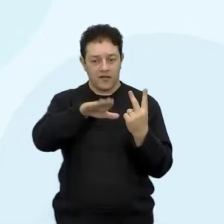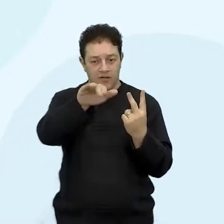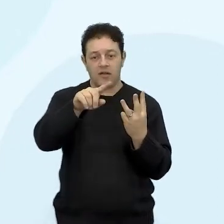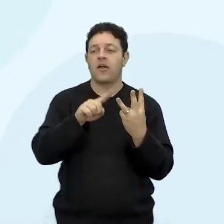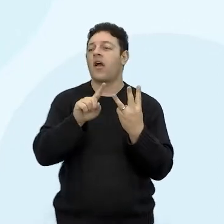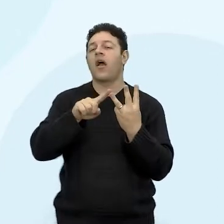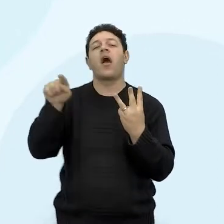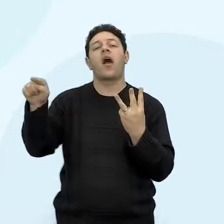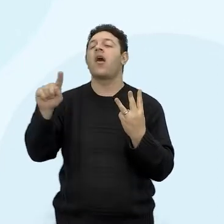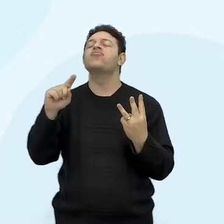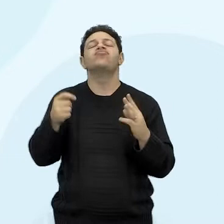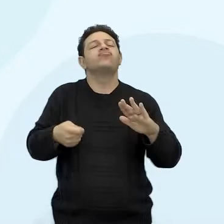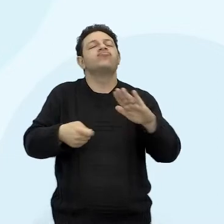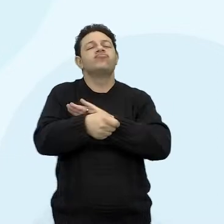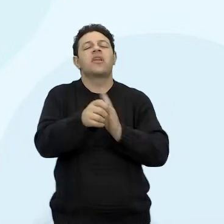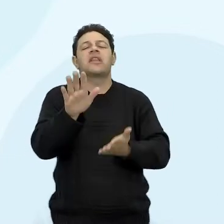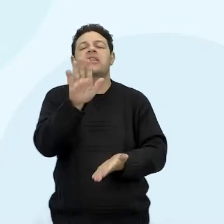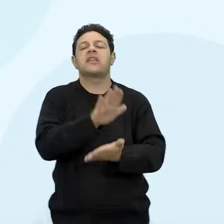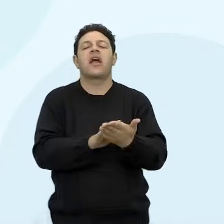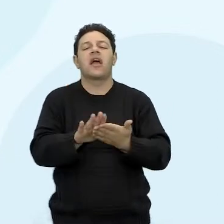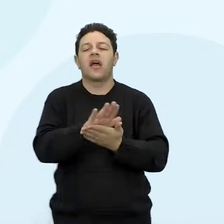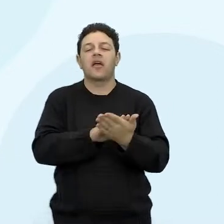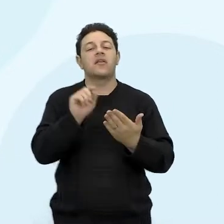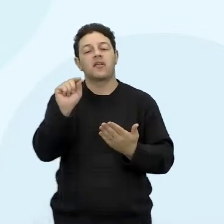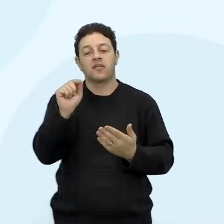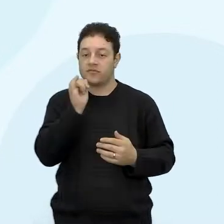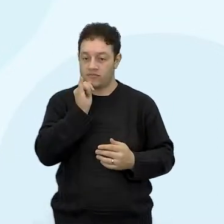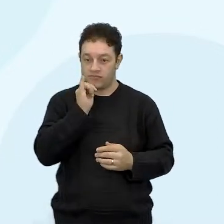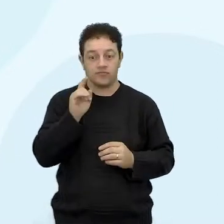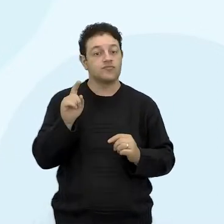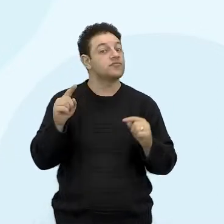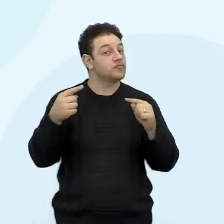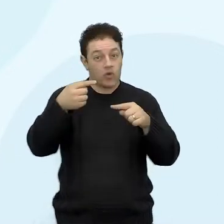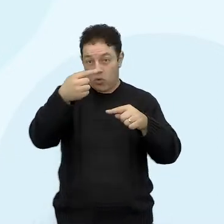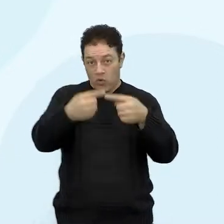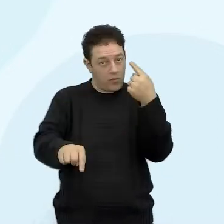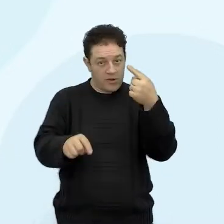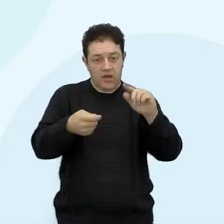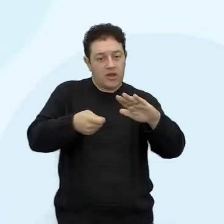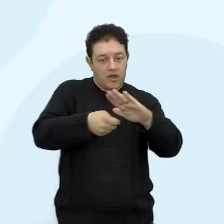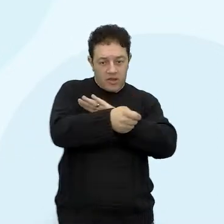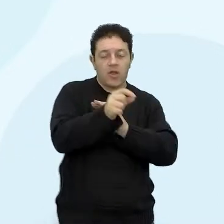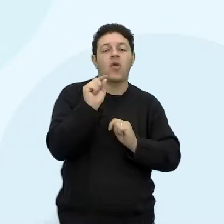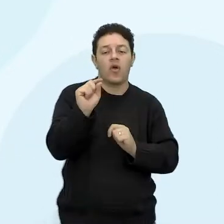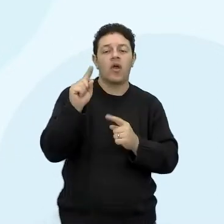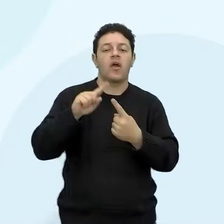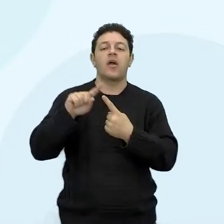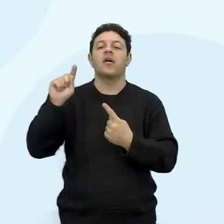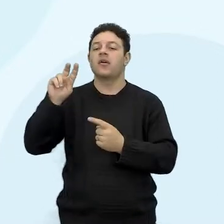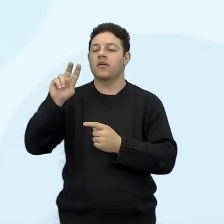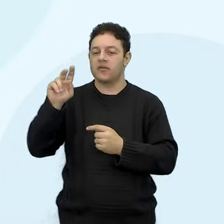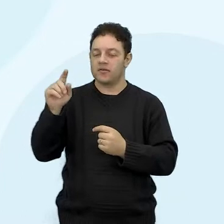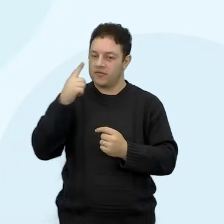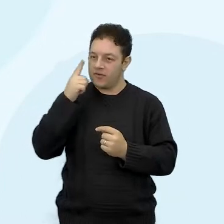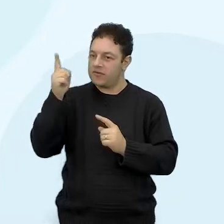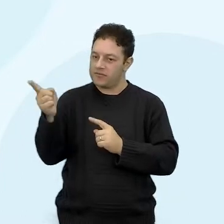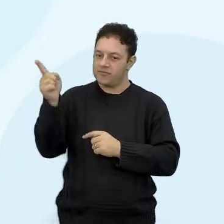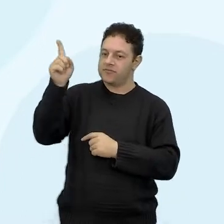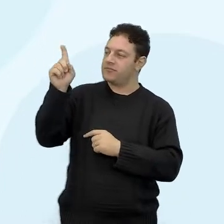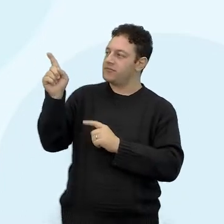considerados investimentos. Então, primeiro vamos os que não são considerados investimentos e até nós